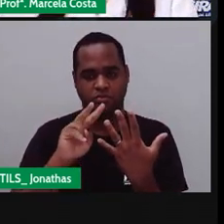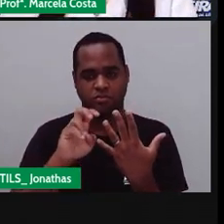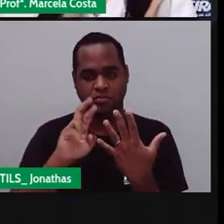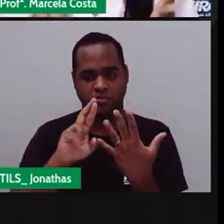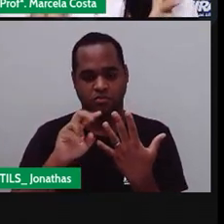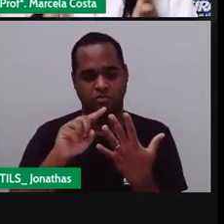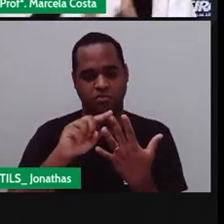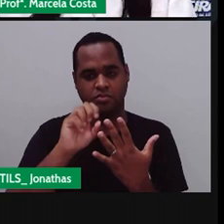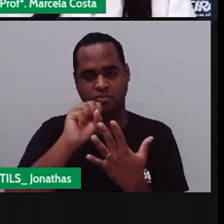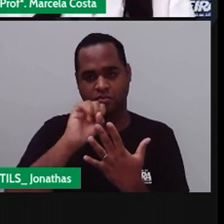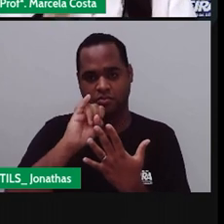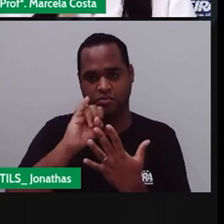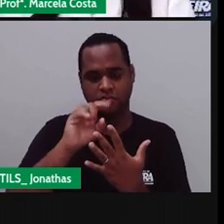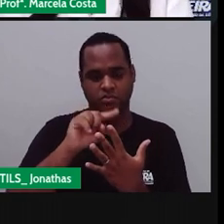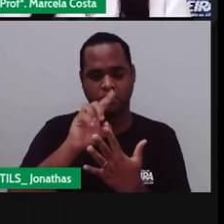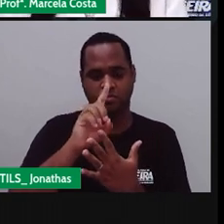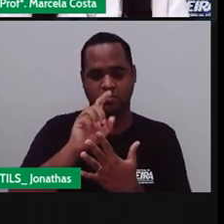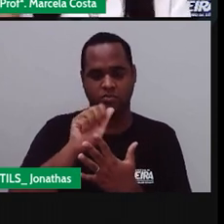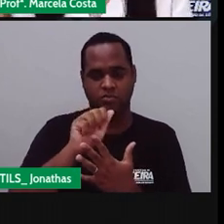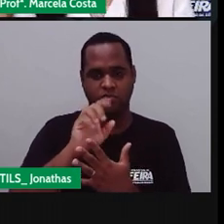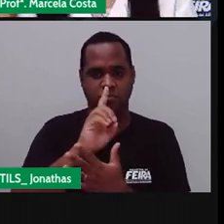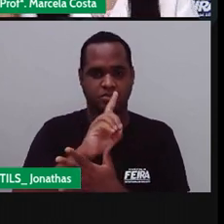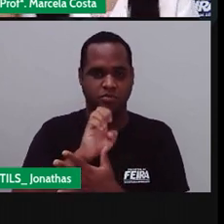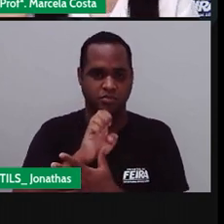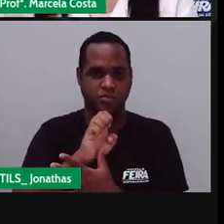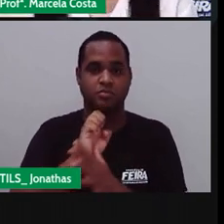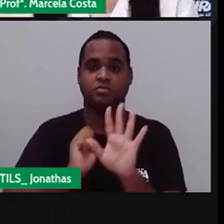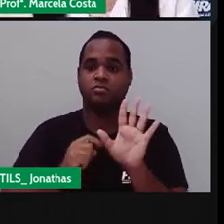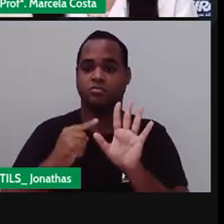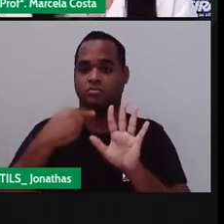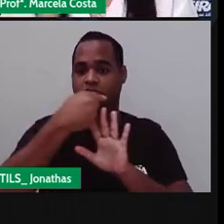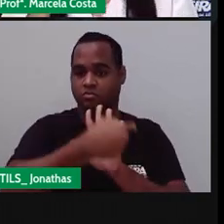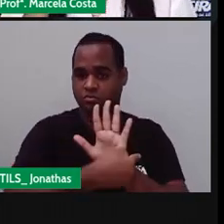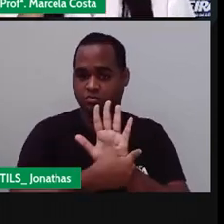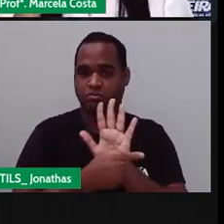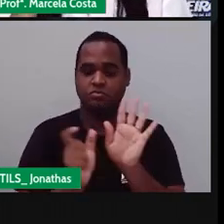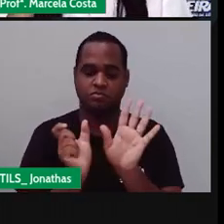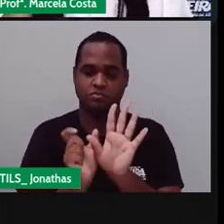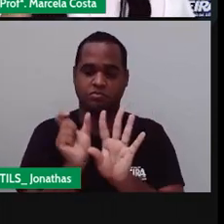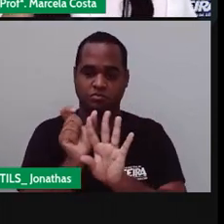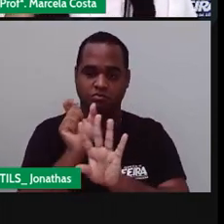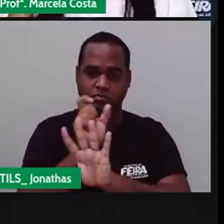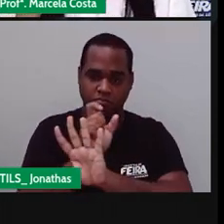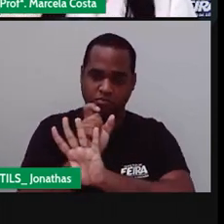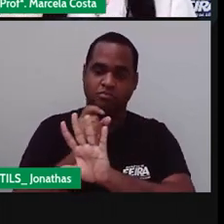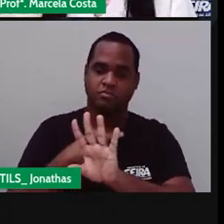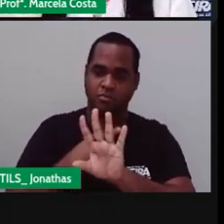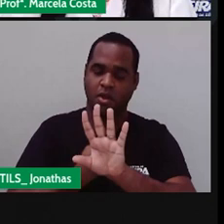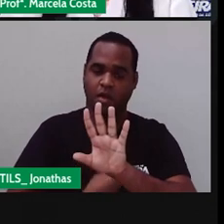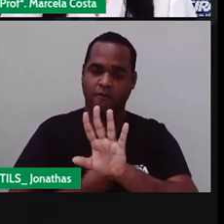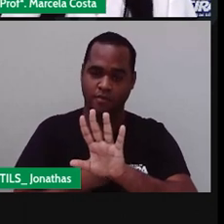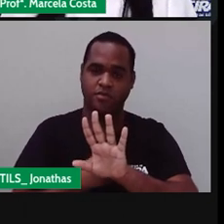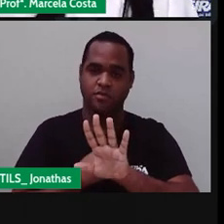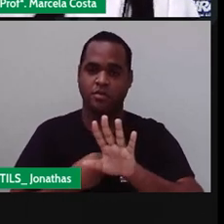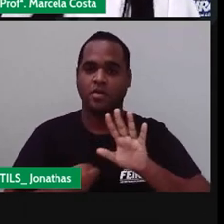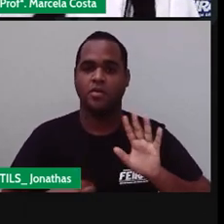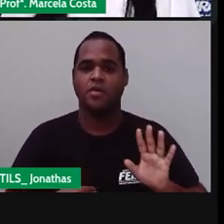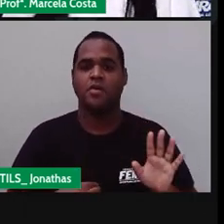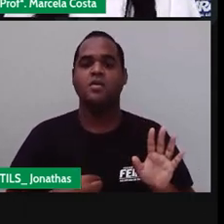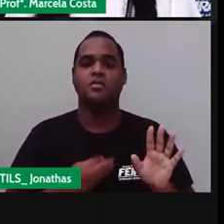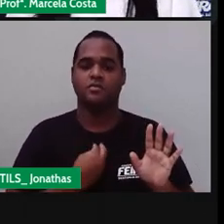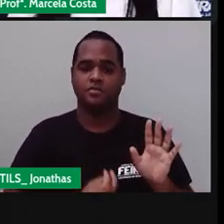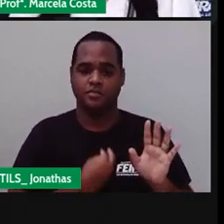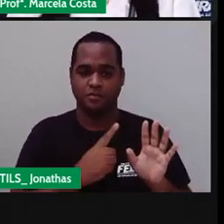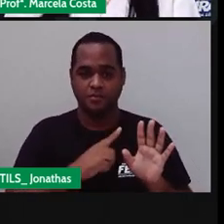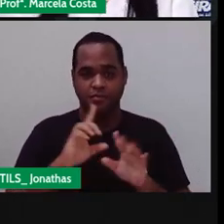Diversidade Diversidade Diversidade Cinco sílabas É uma palavra Que tem cinco sílabas E a primeira